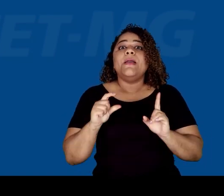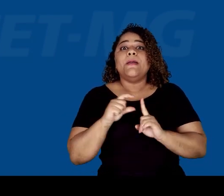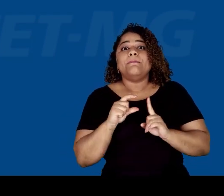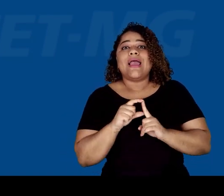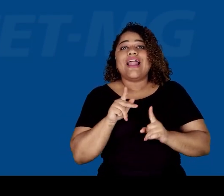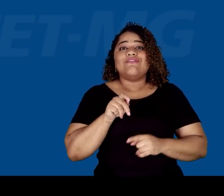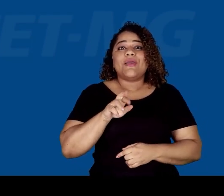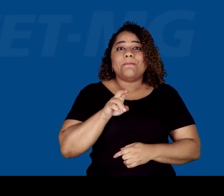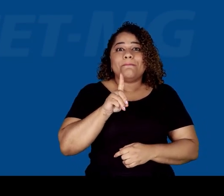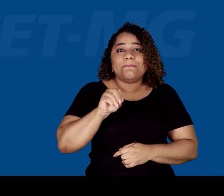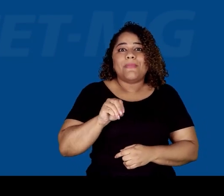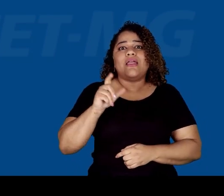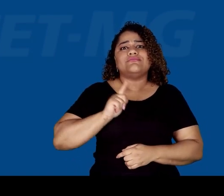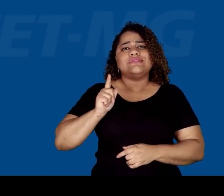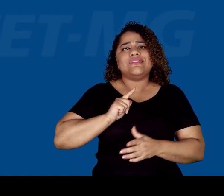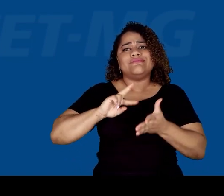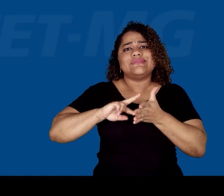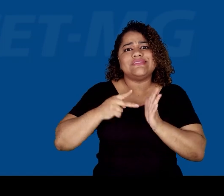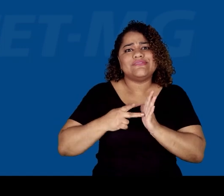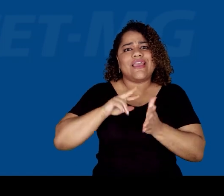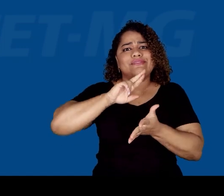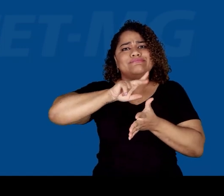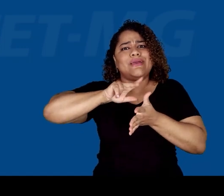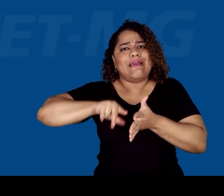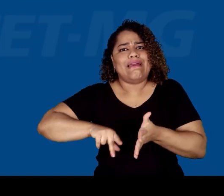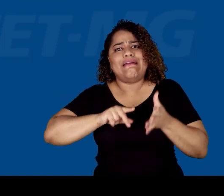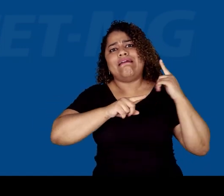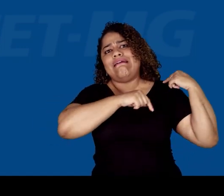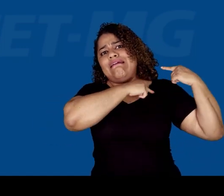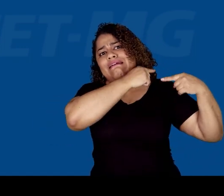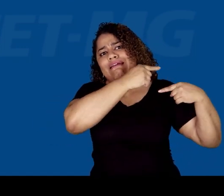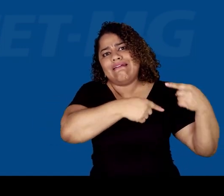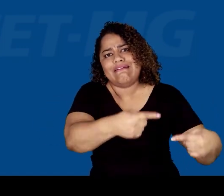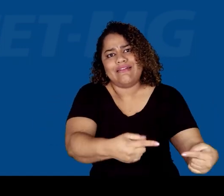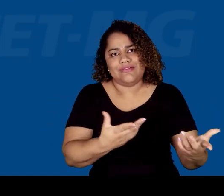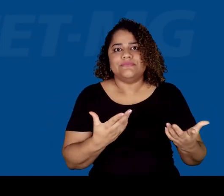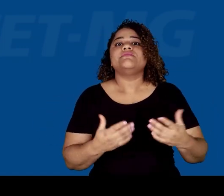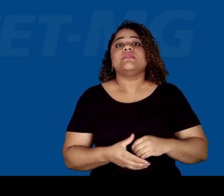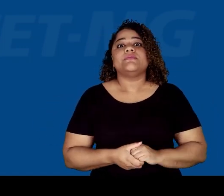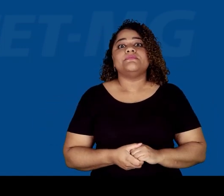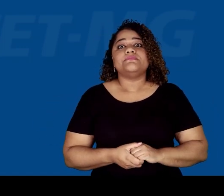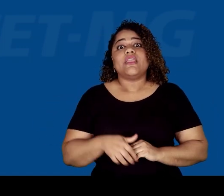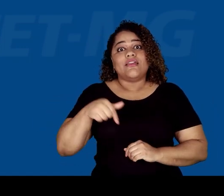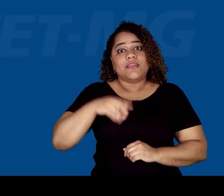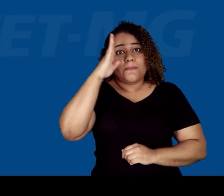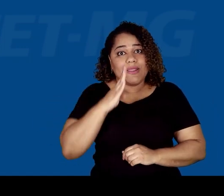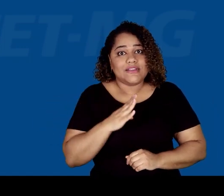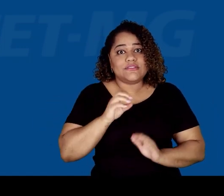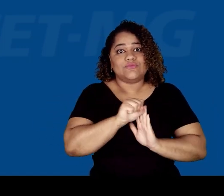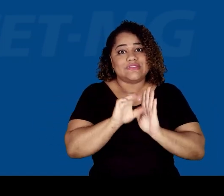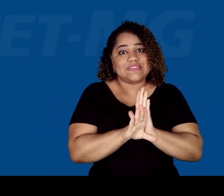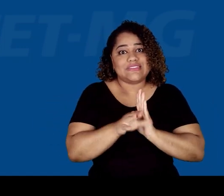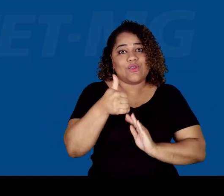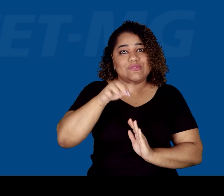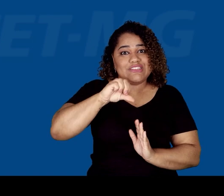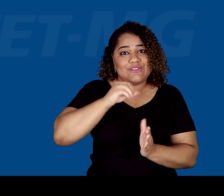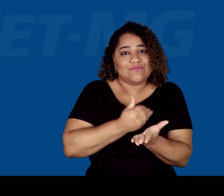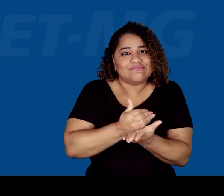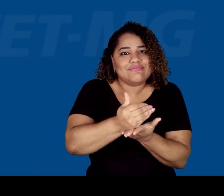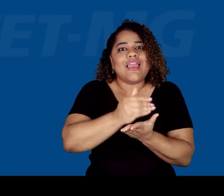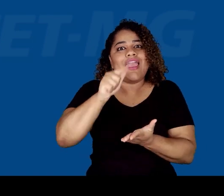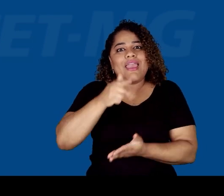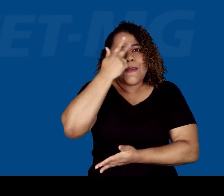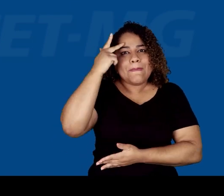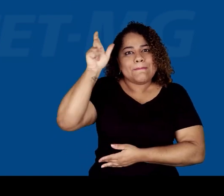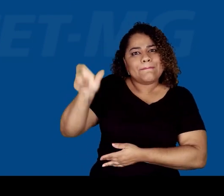nacional brasileiro. O termo pardo teve diferentes significados ao longo da história. No caso do Brasil, no início do século